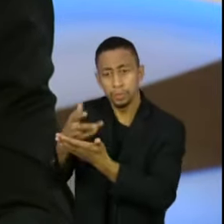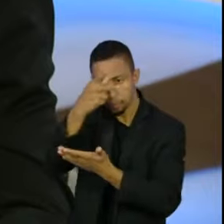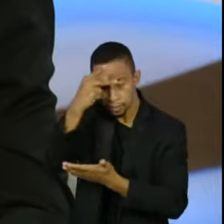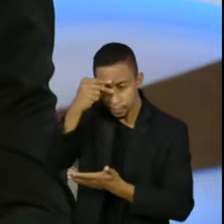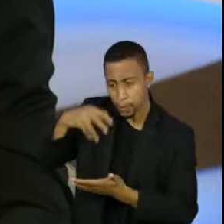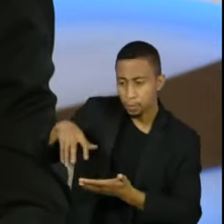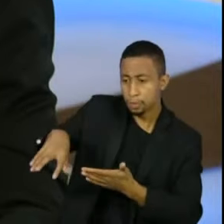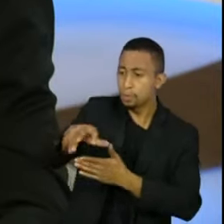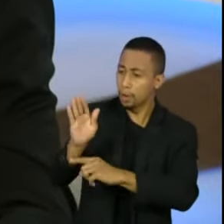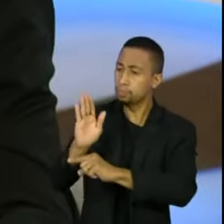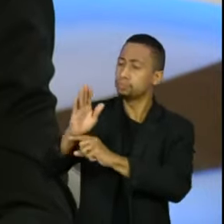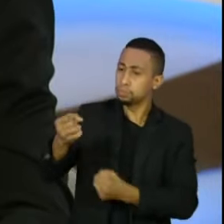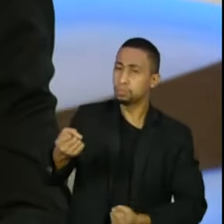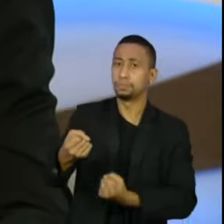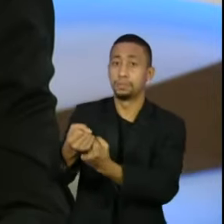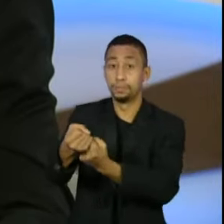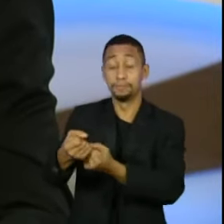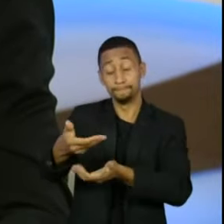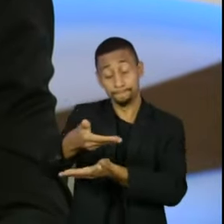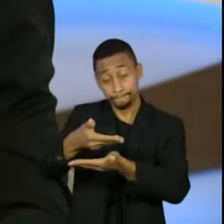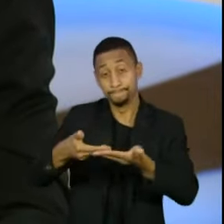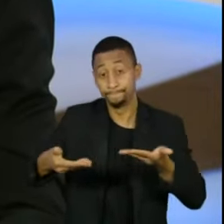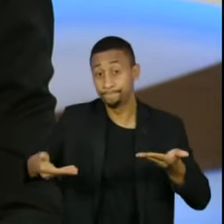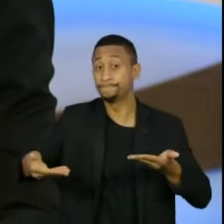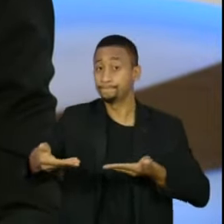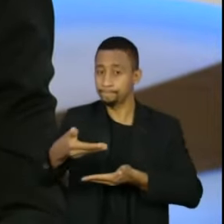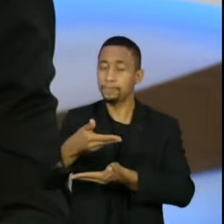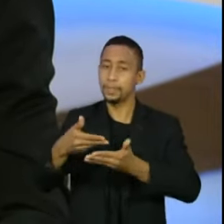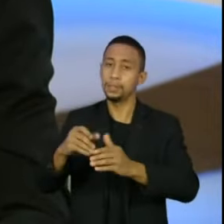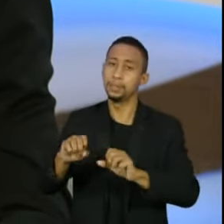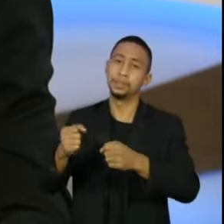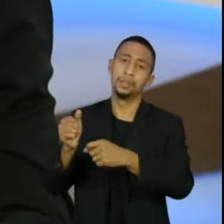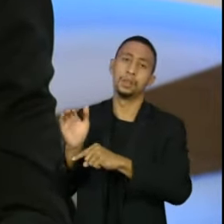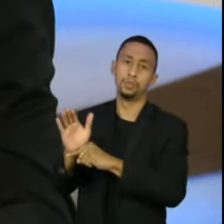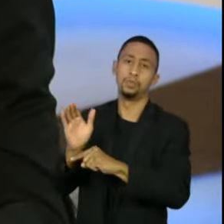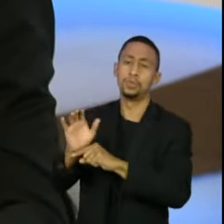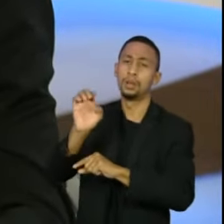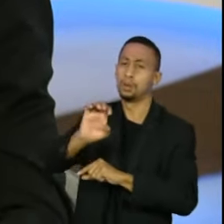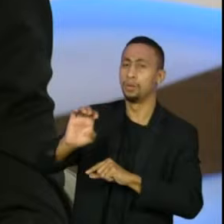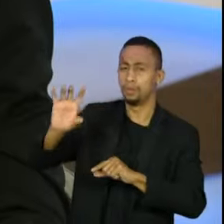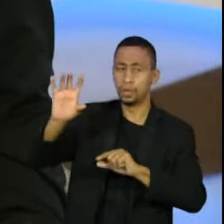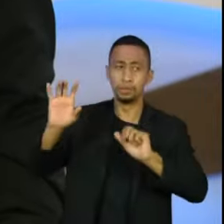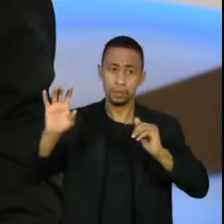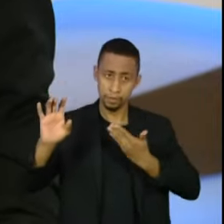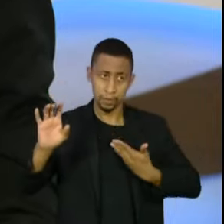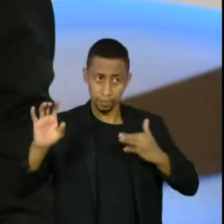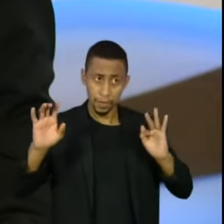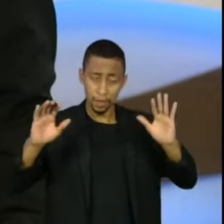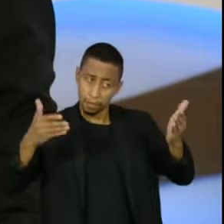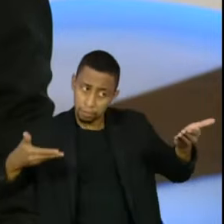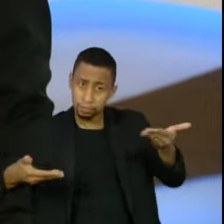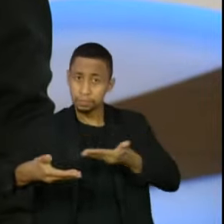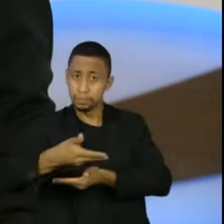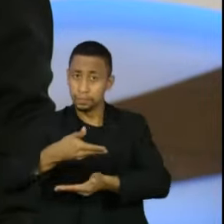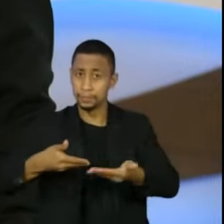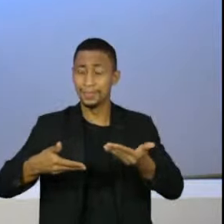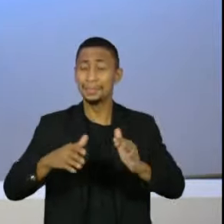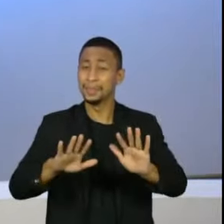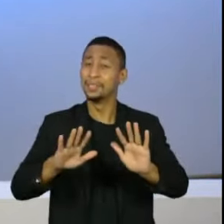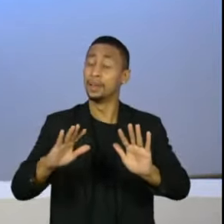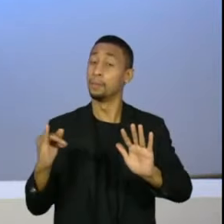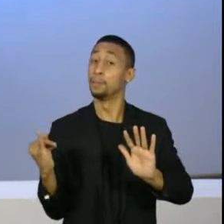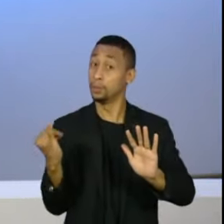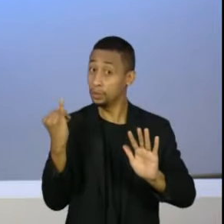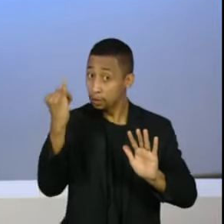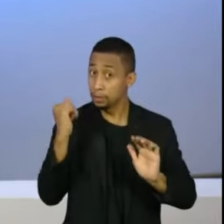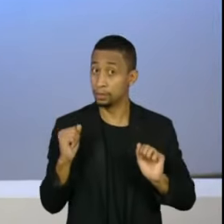federados. Então, essa intermediação nós estamos buscando fazer. Agora, é preciso reconhecer algo que é fundamental e aí não